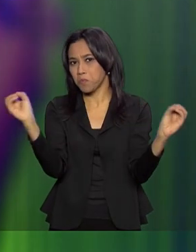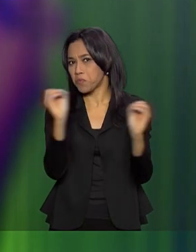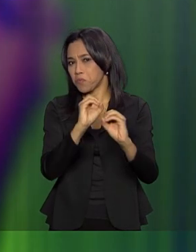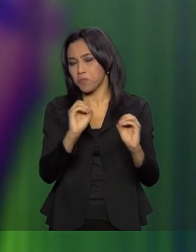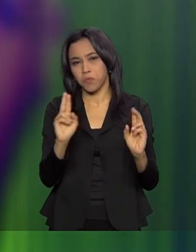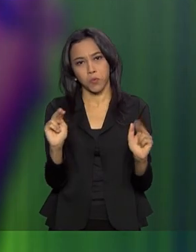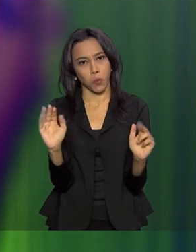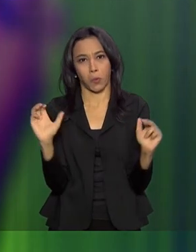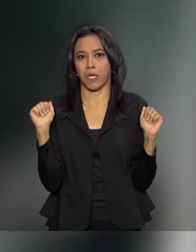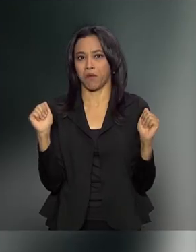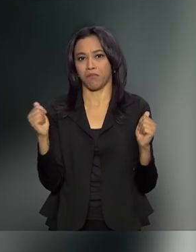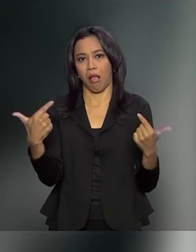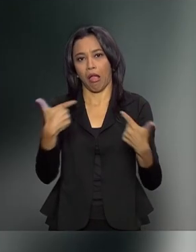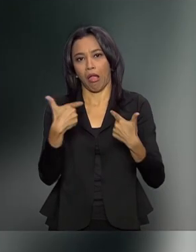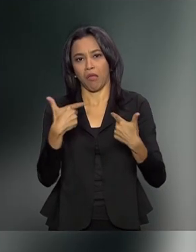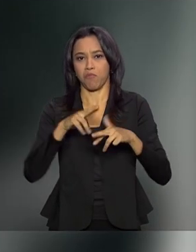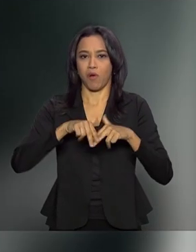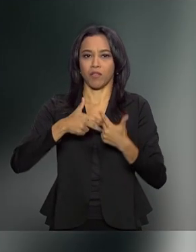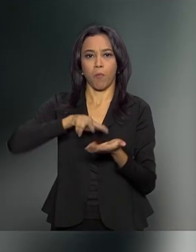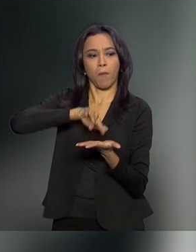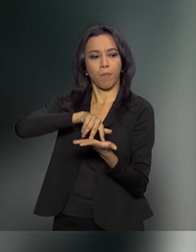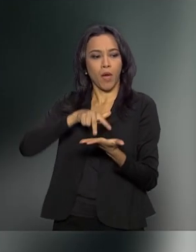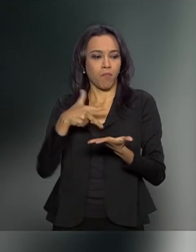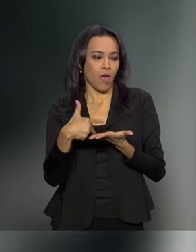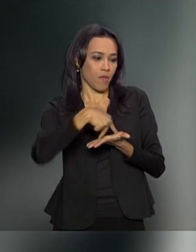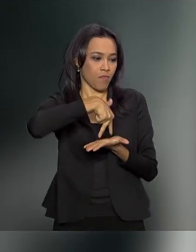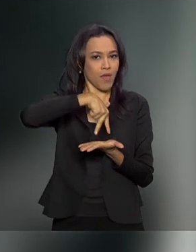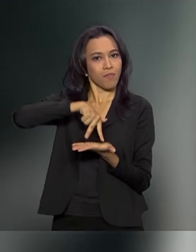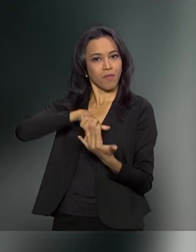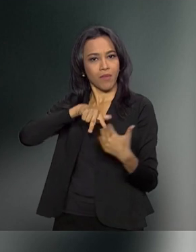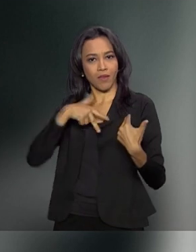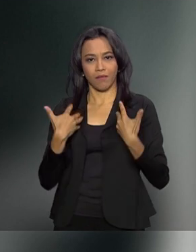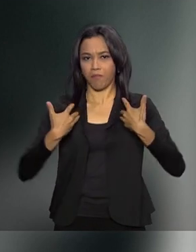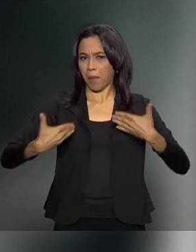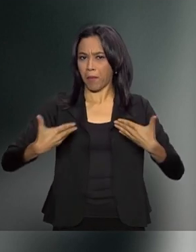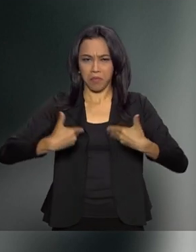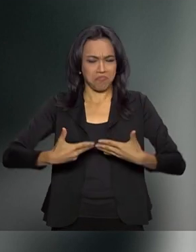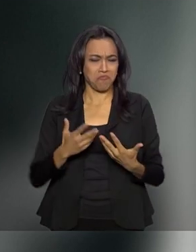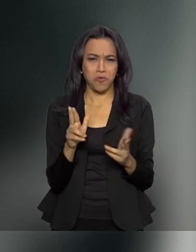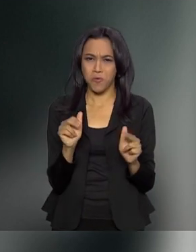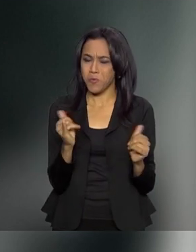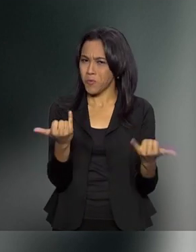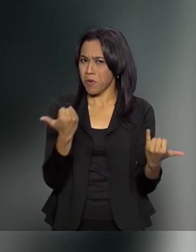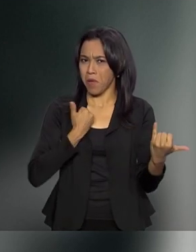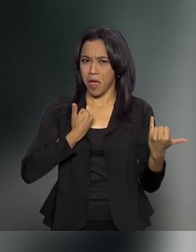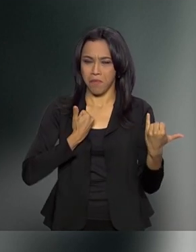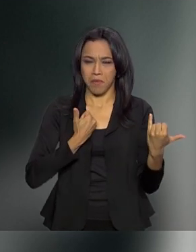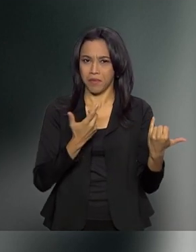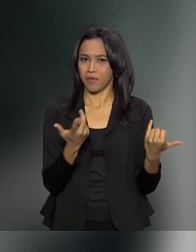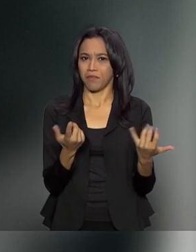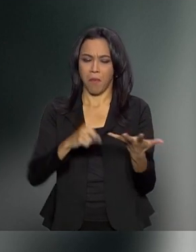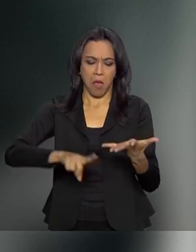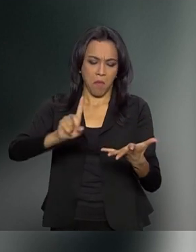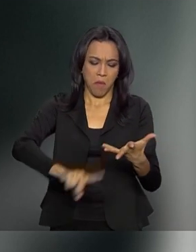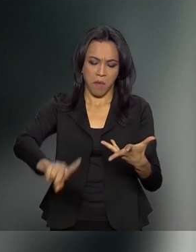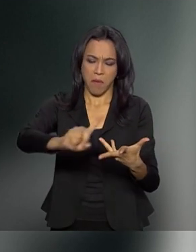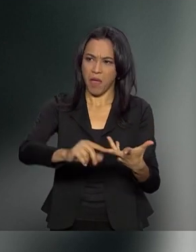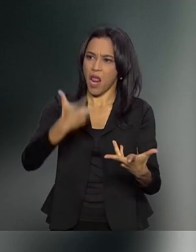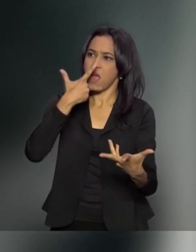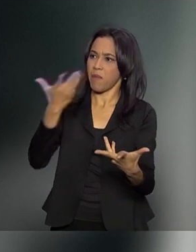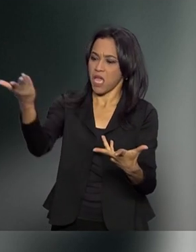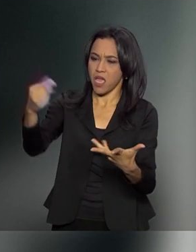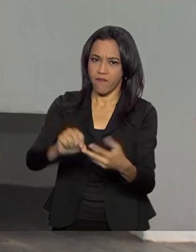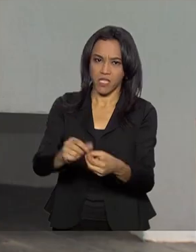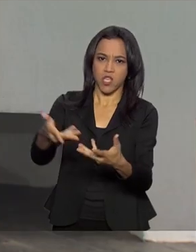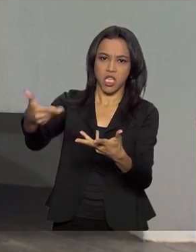ouvido. Nunca. Sabe, e essa coisa de dizer que era muito... Nunca chegaram perto